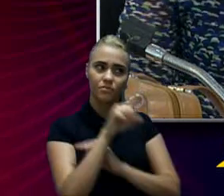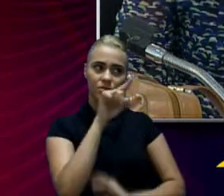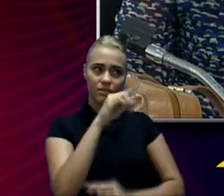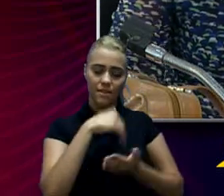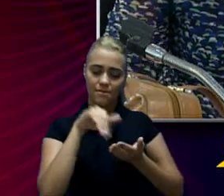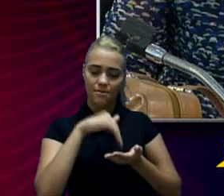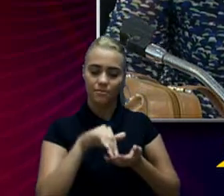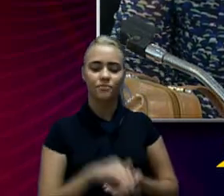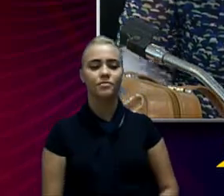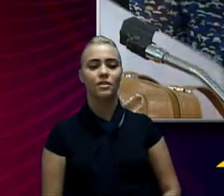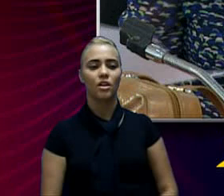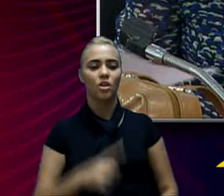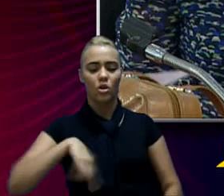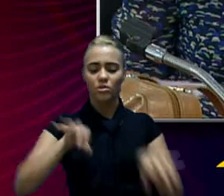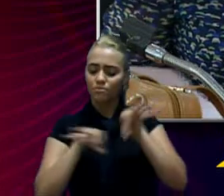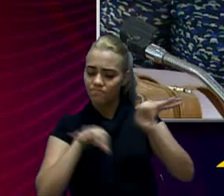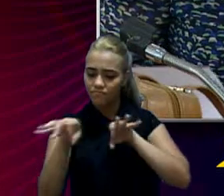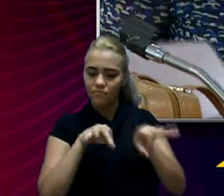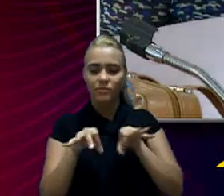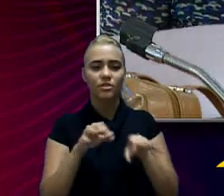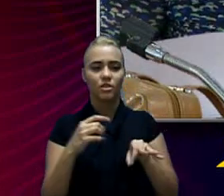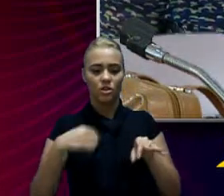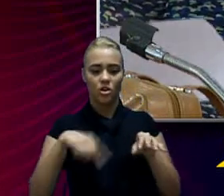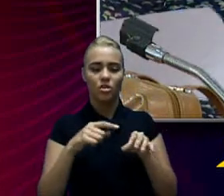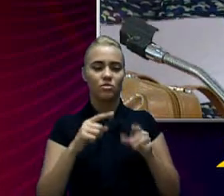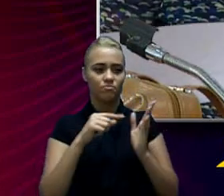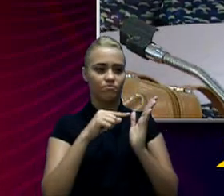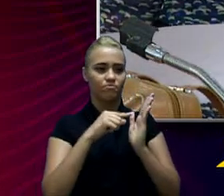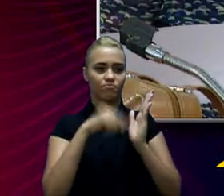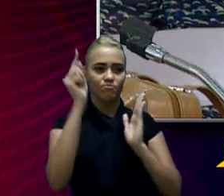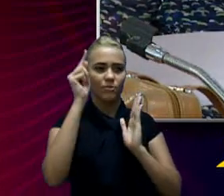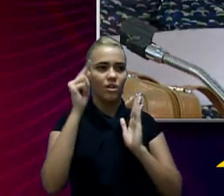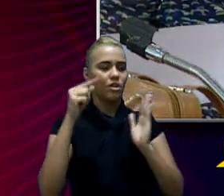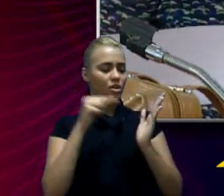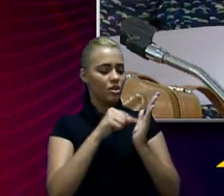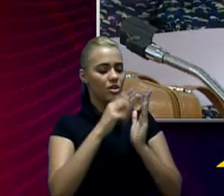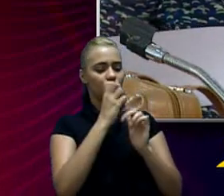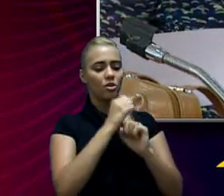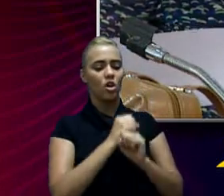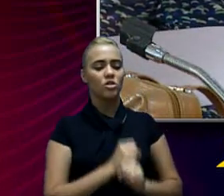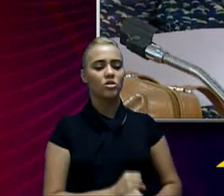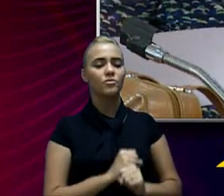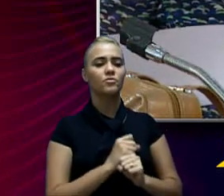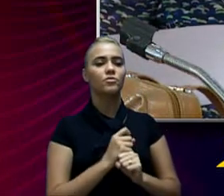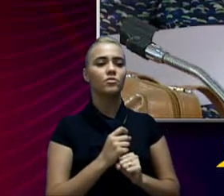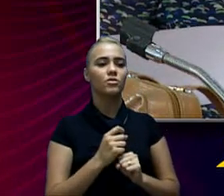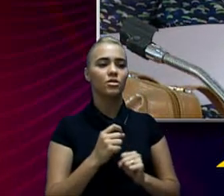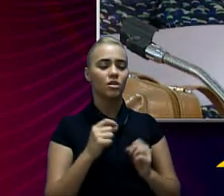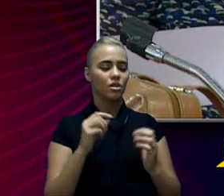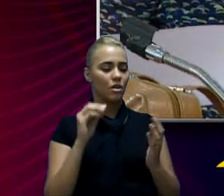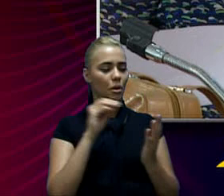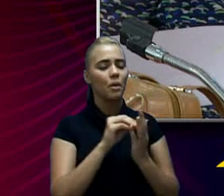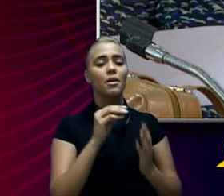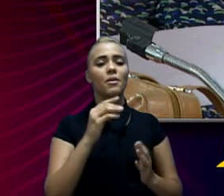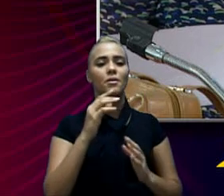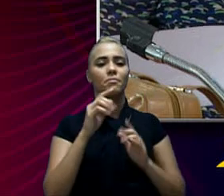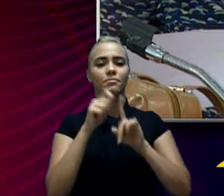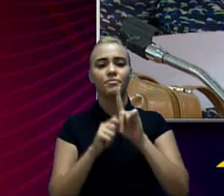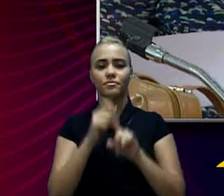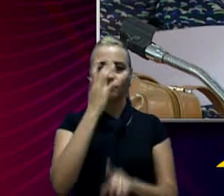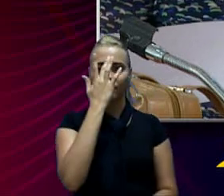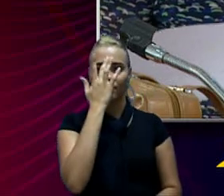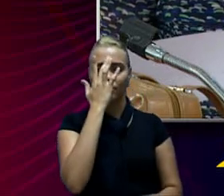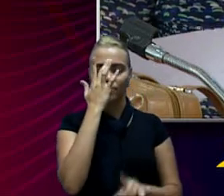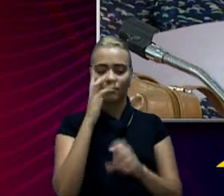Nós planejamos, nós aprovamos um orçamento aqui na casa que eu previsto no mês de fevereiro para ser